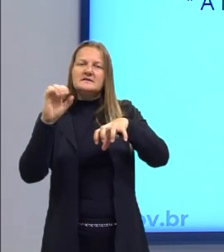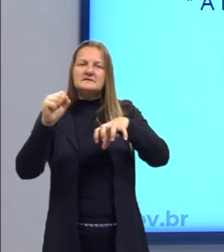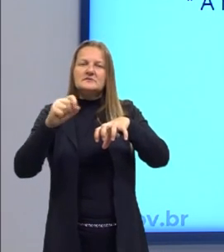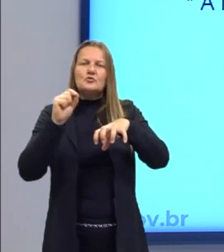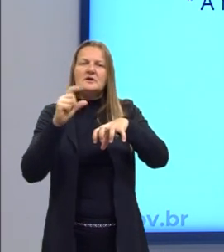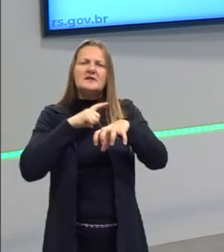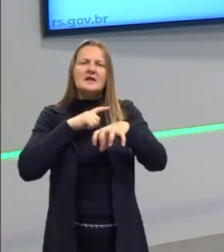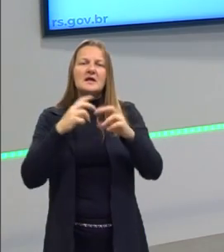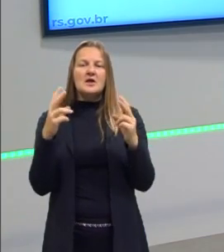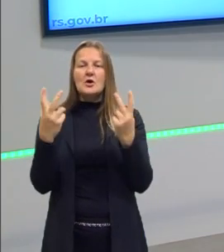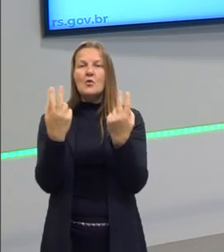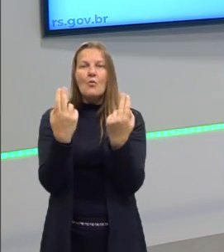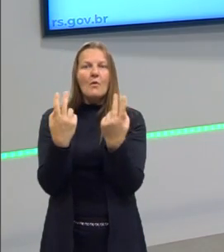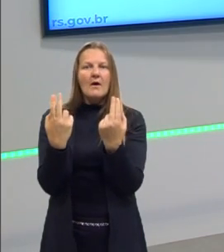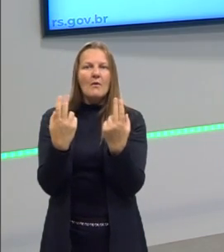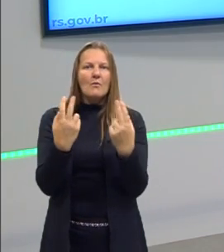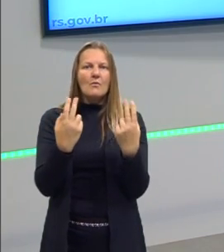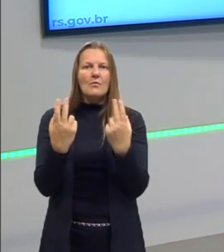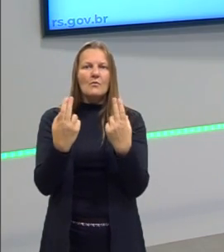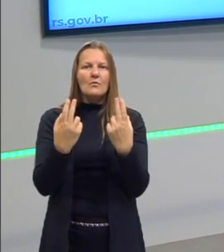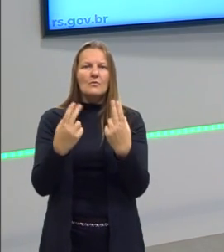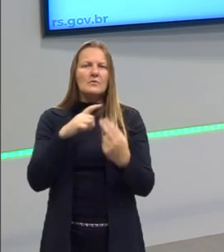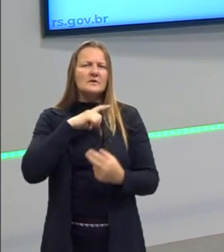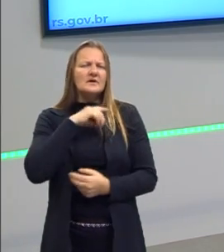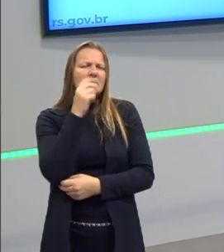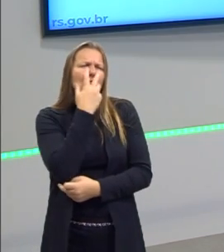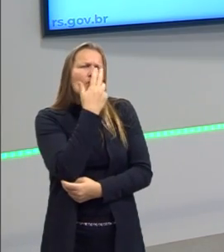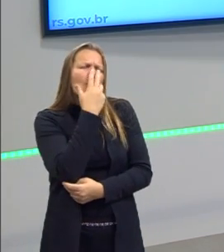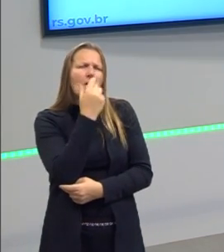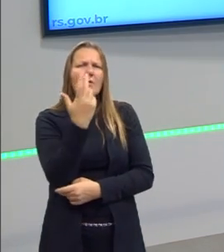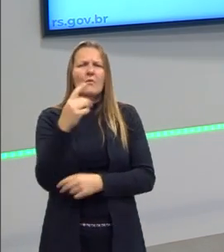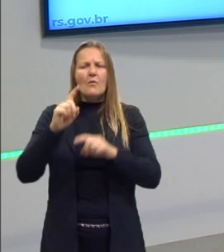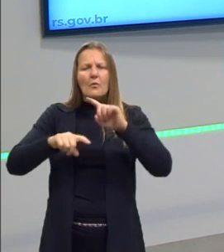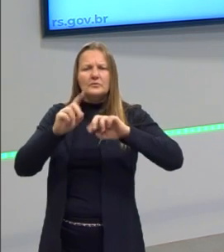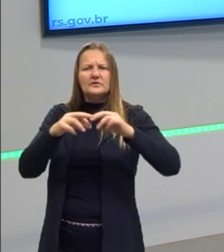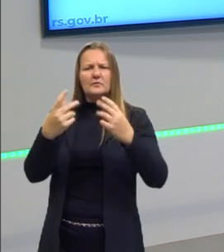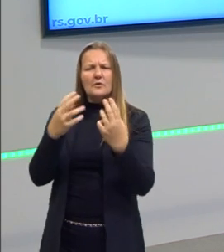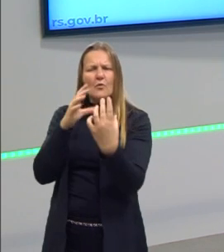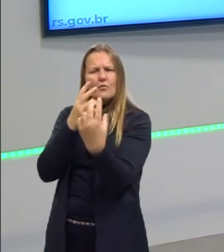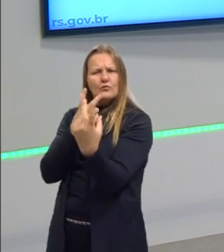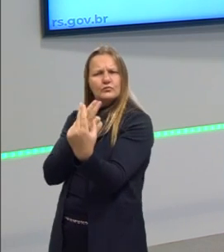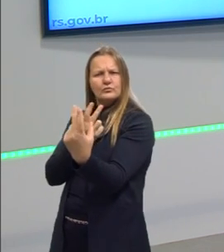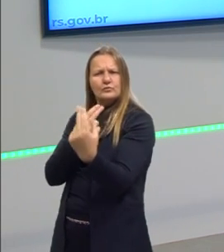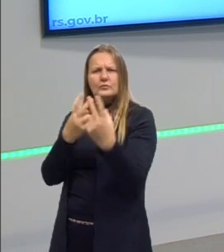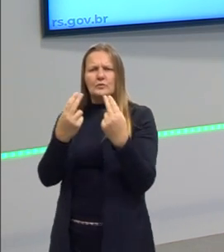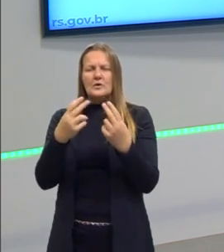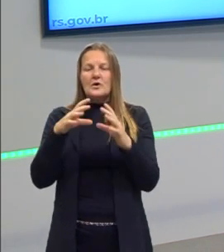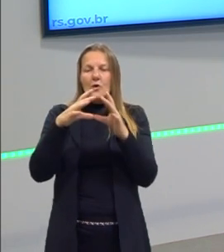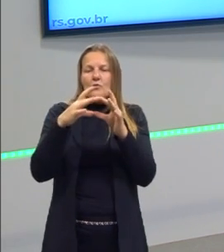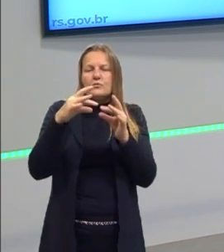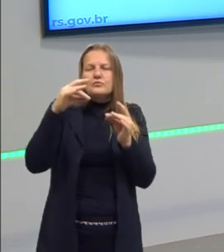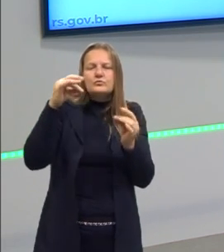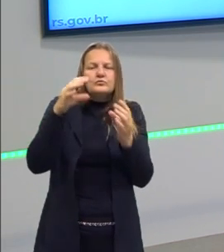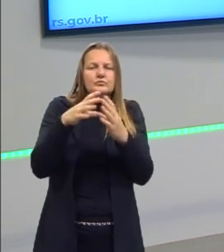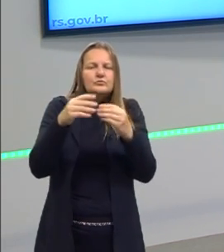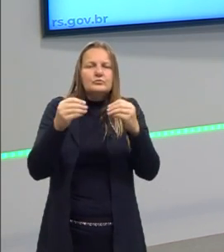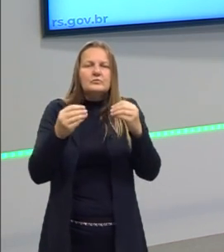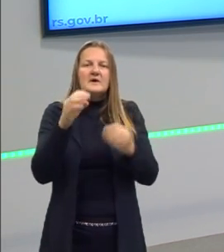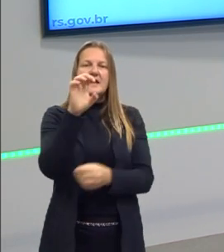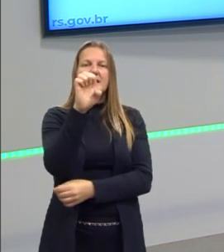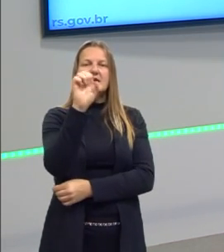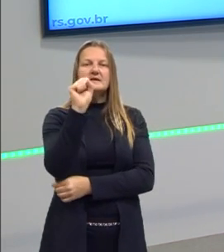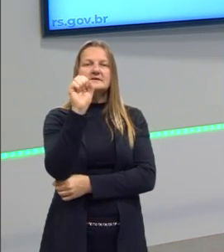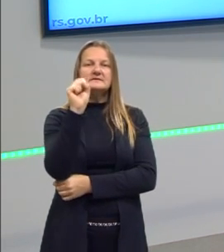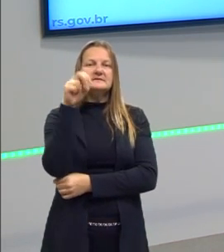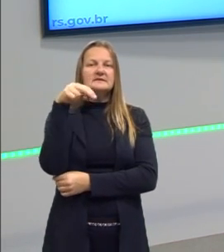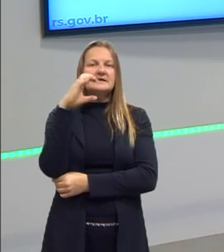existe em comum entre a natureza, o que existe em comum entre os objetos, que é a essência, que é aquilo que fica. E ele